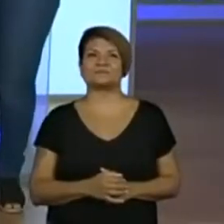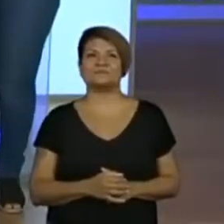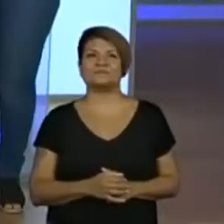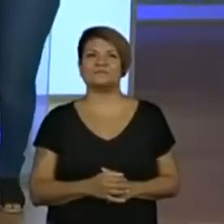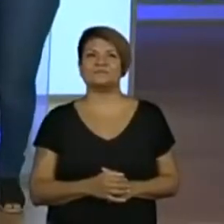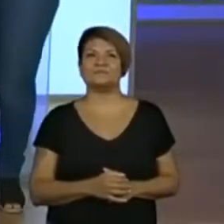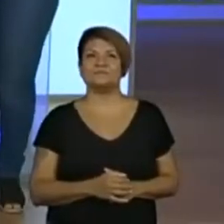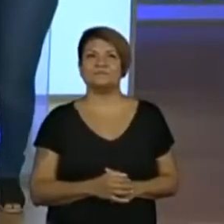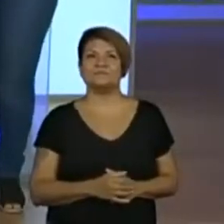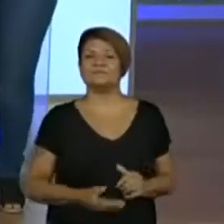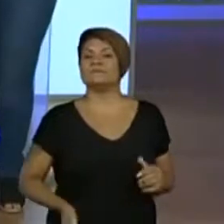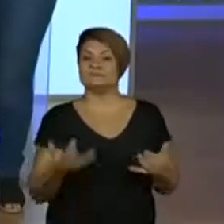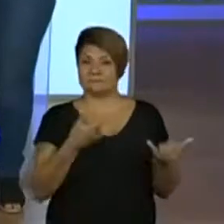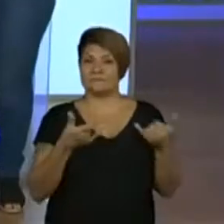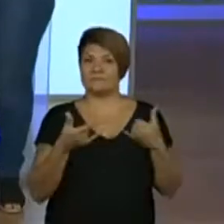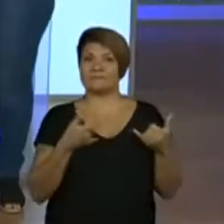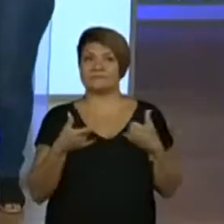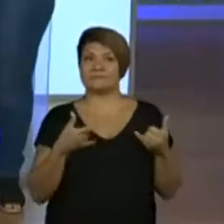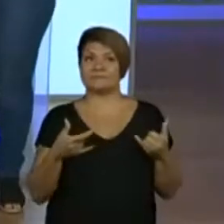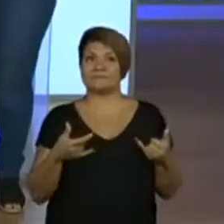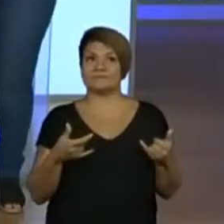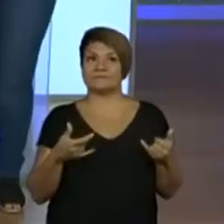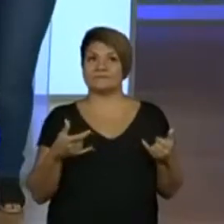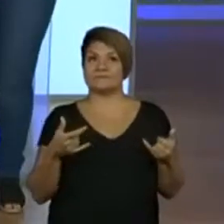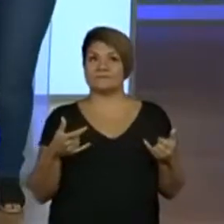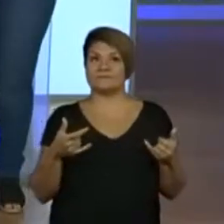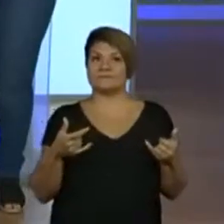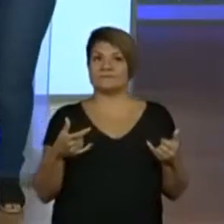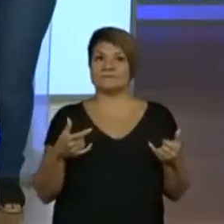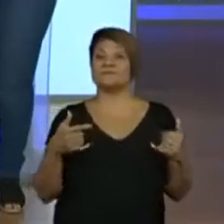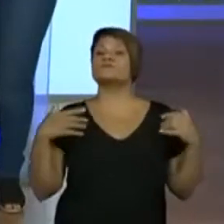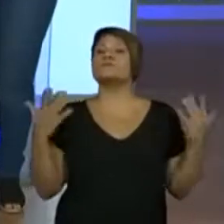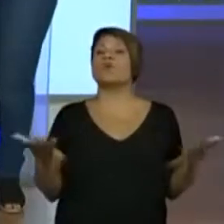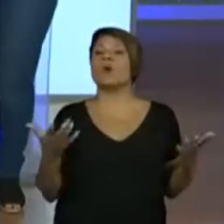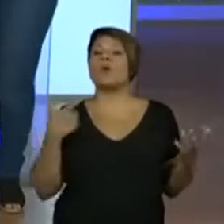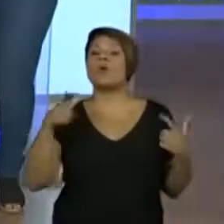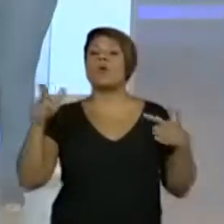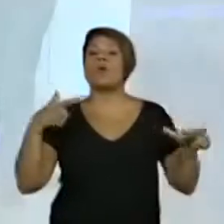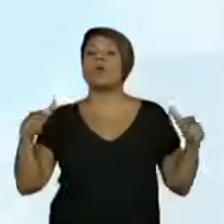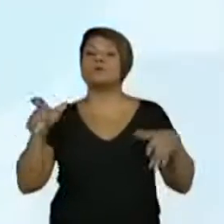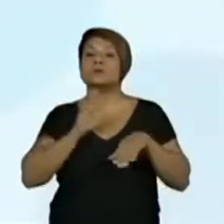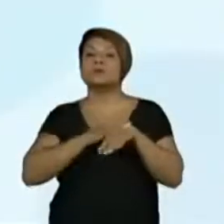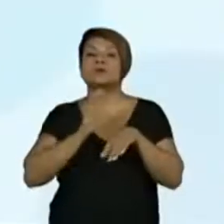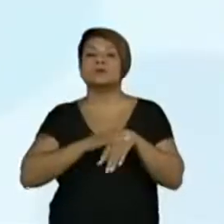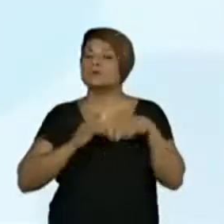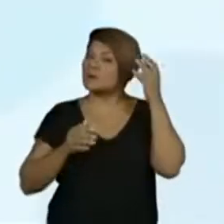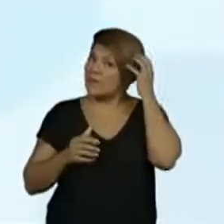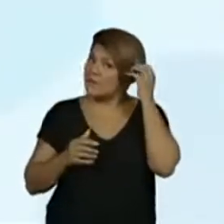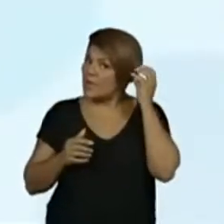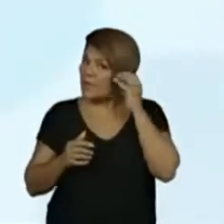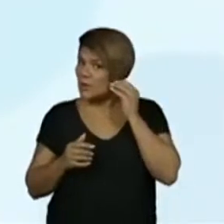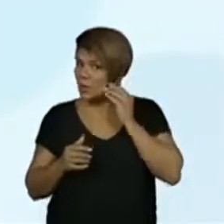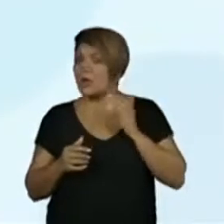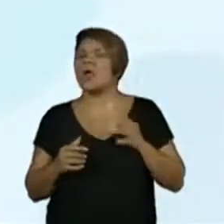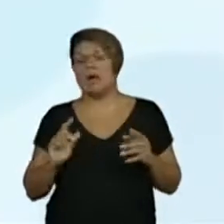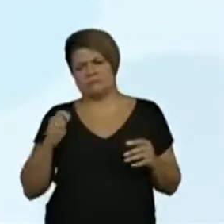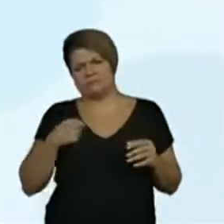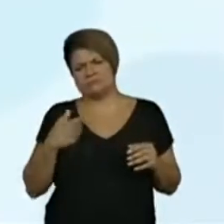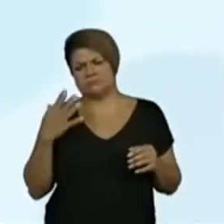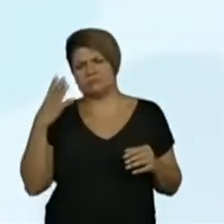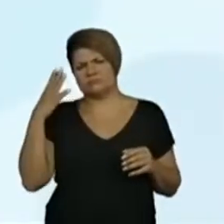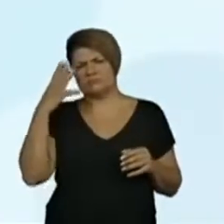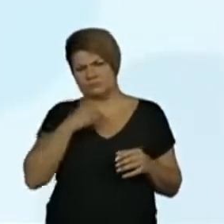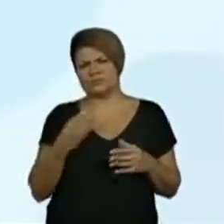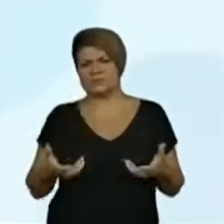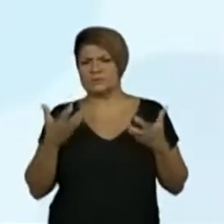Vocês já estão falando para mim? Vamos lá. Quais são as outras funções que o cabelo tem? Já falamos de deixar a gente mais bonita. Eu